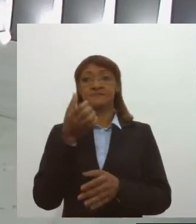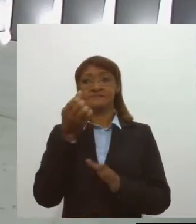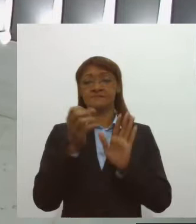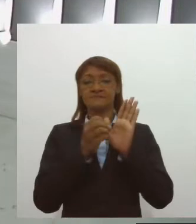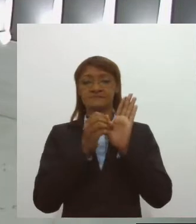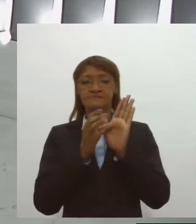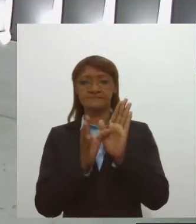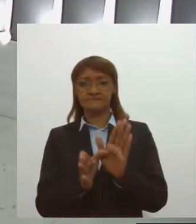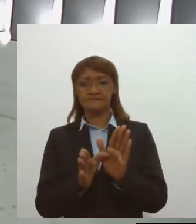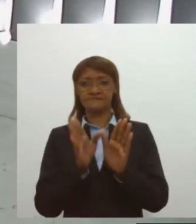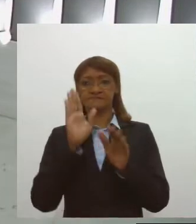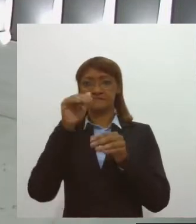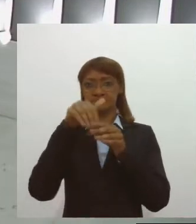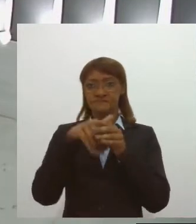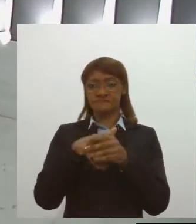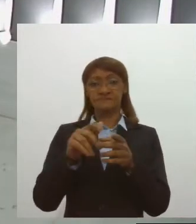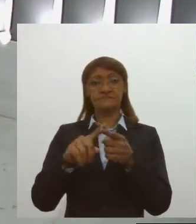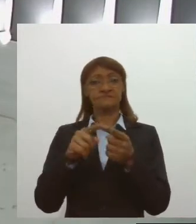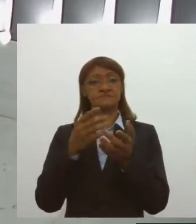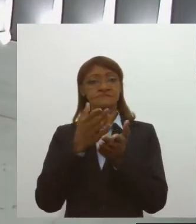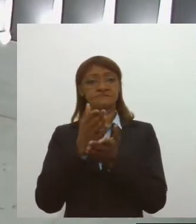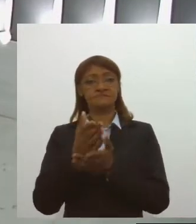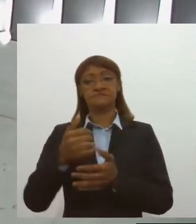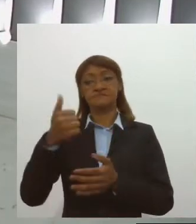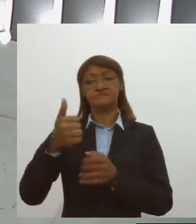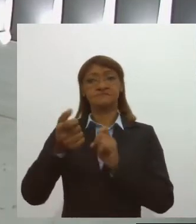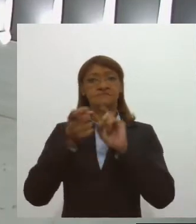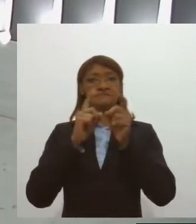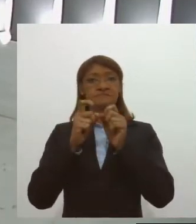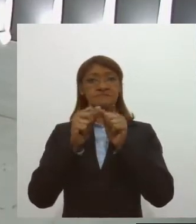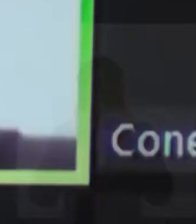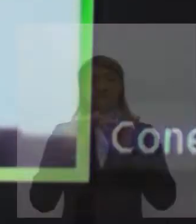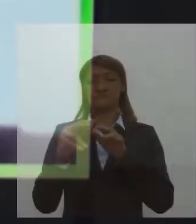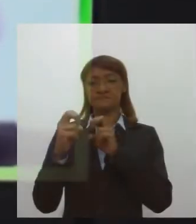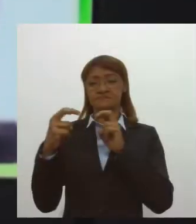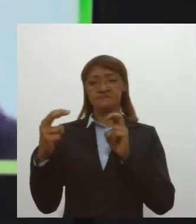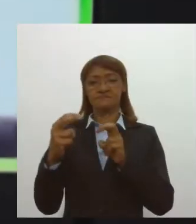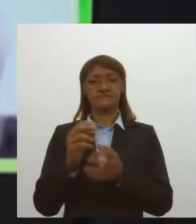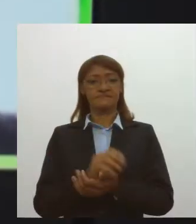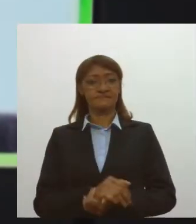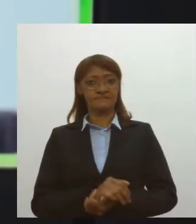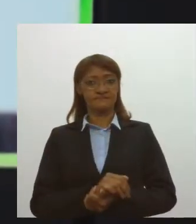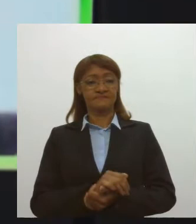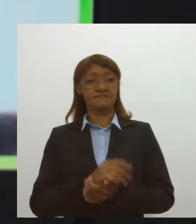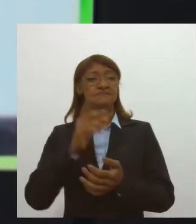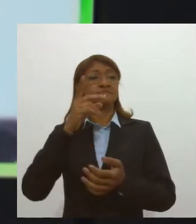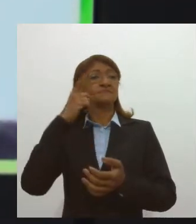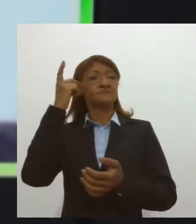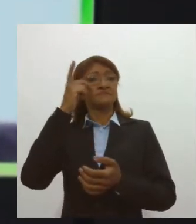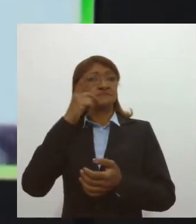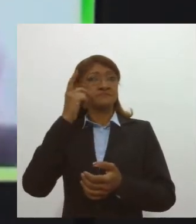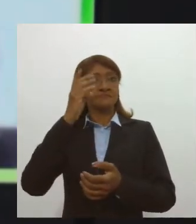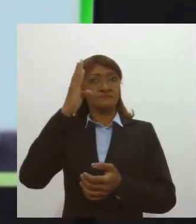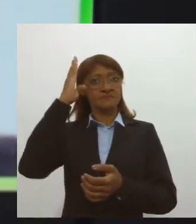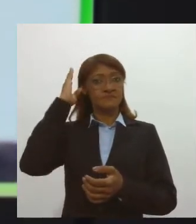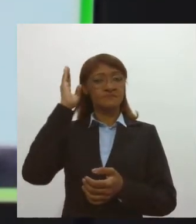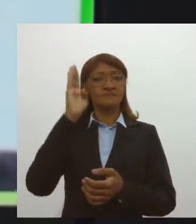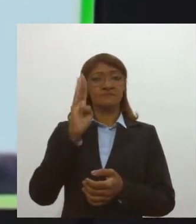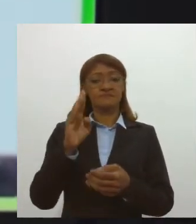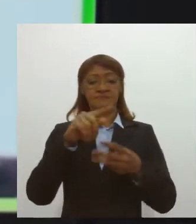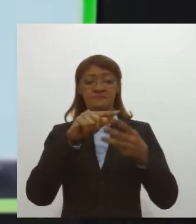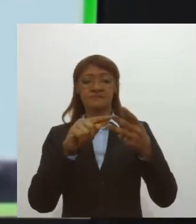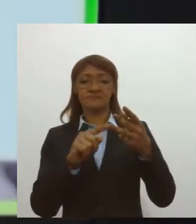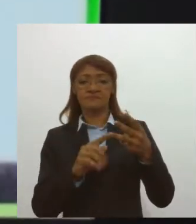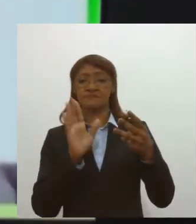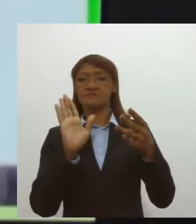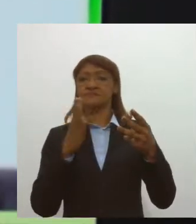votadas e aprovadas na primeira sessão mista da Casa. Acompanhe. De autoria do deputado Irã Barbosa, três foram solicitando